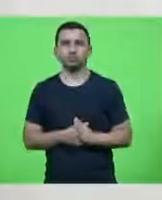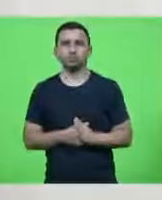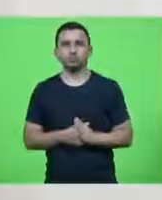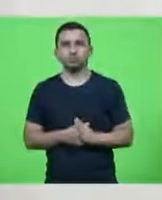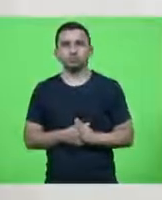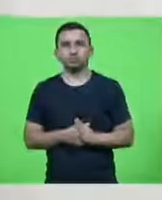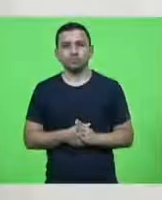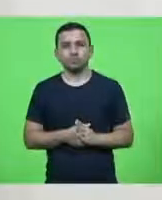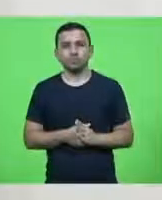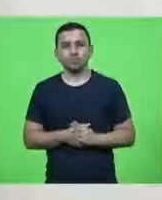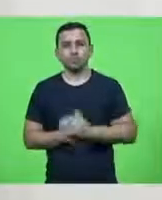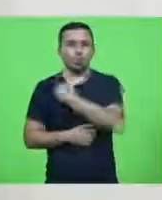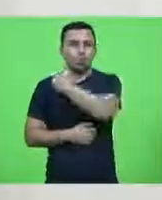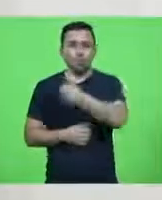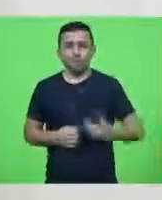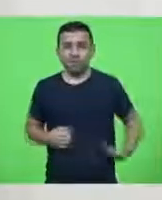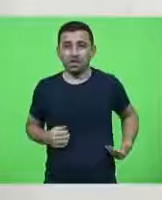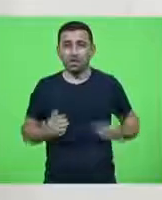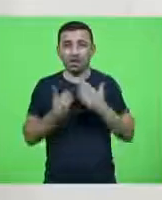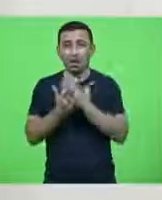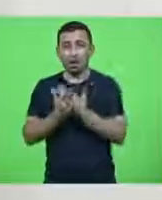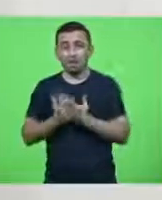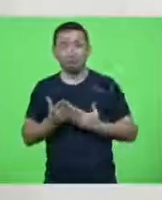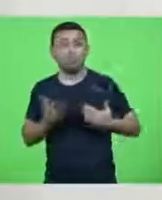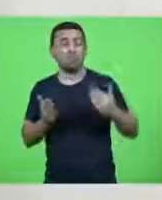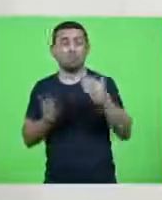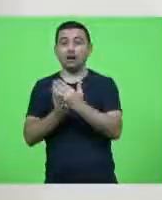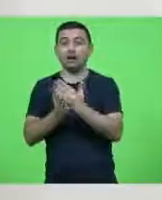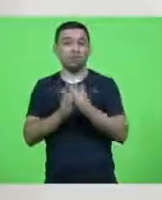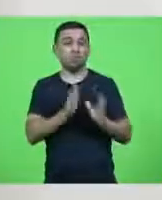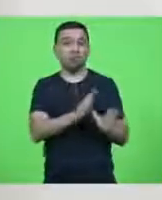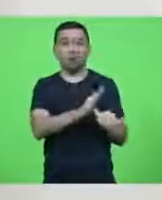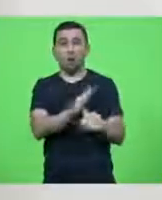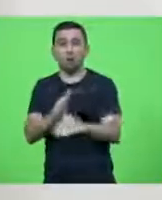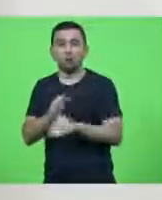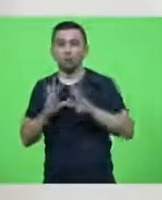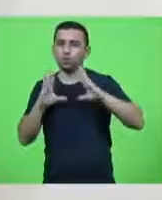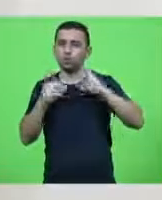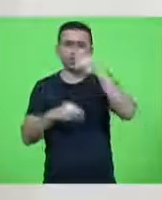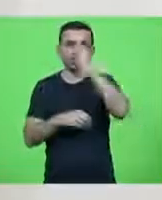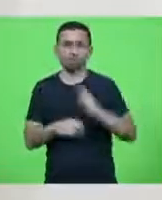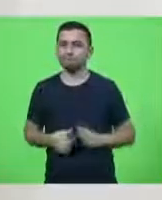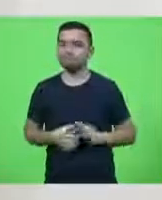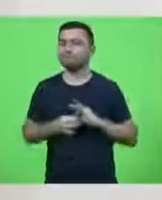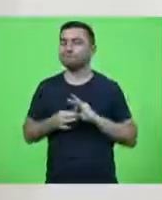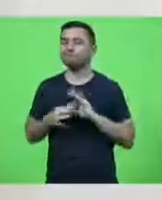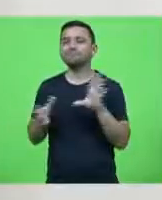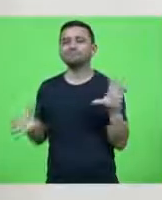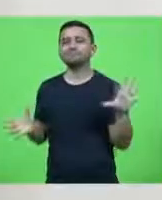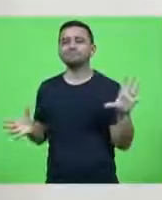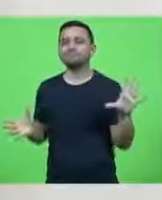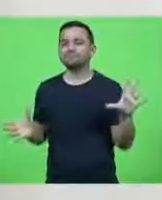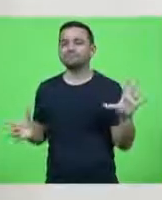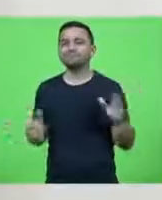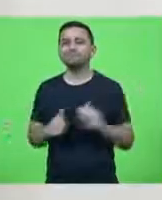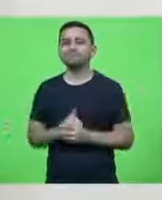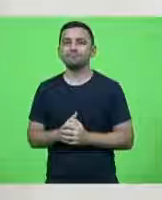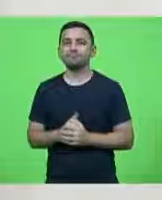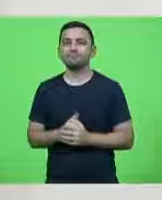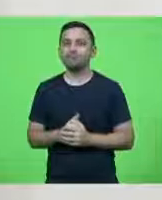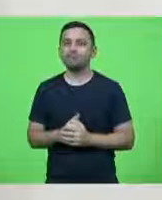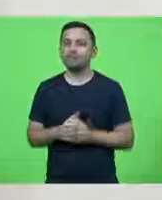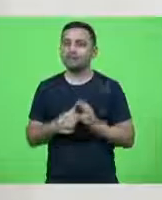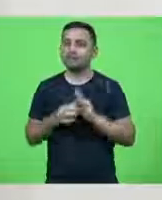De um governo mais corrupto da história do nosso país. E ele absolveu, ele absolveu